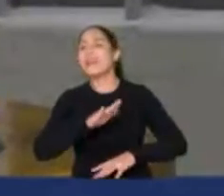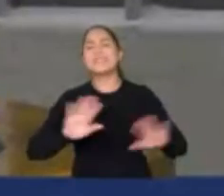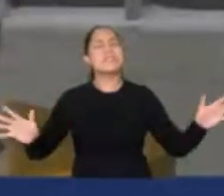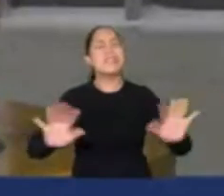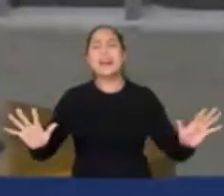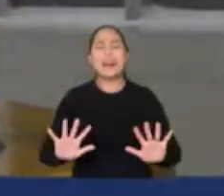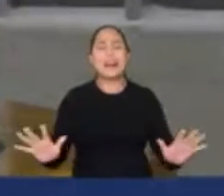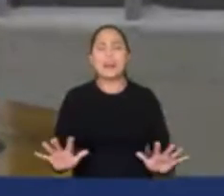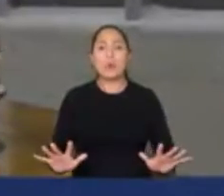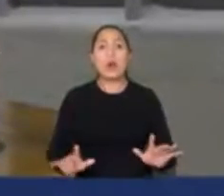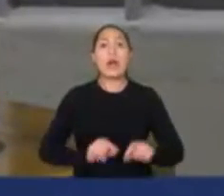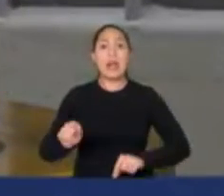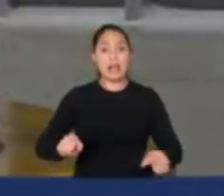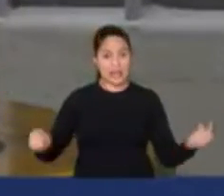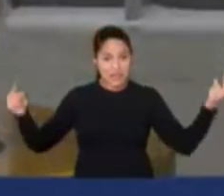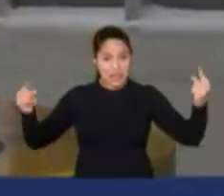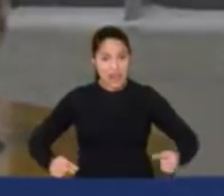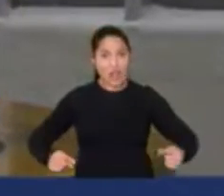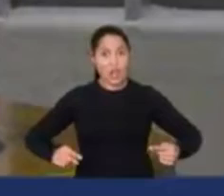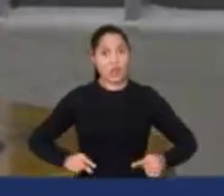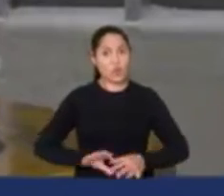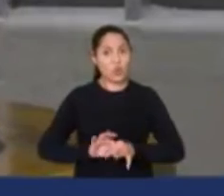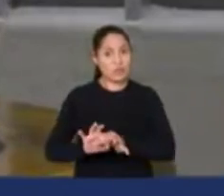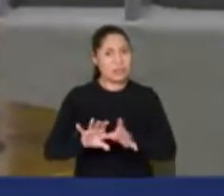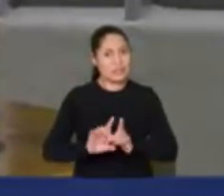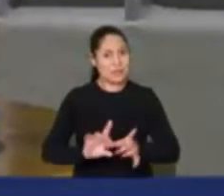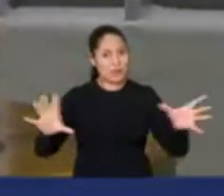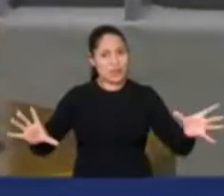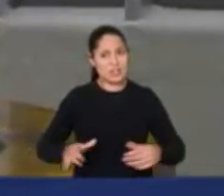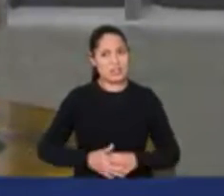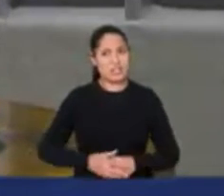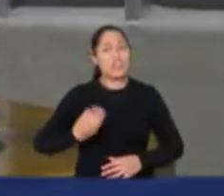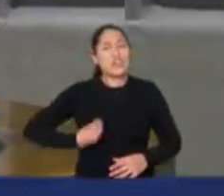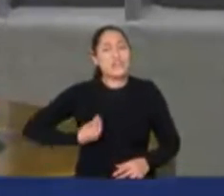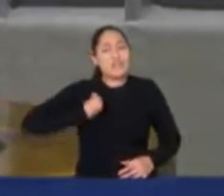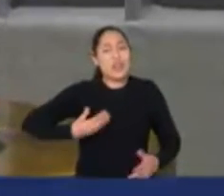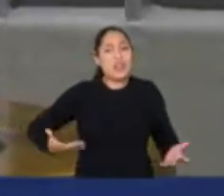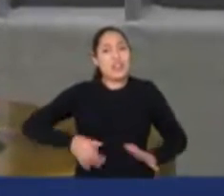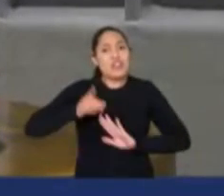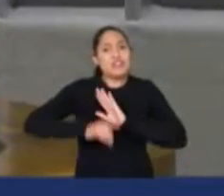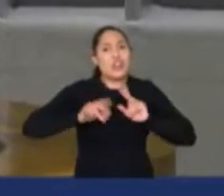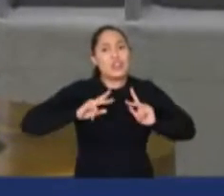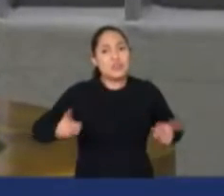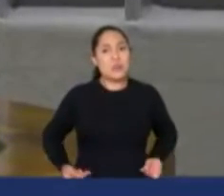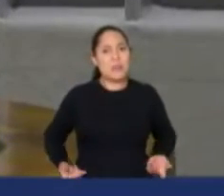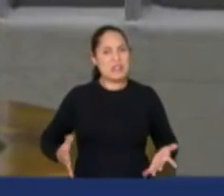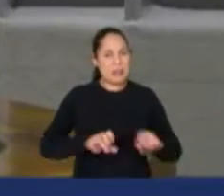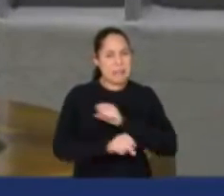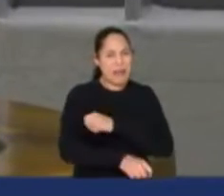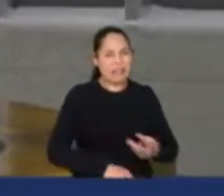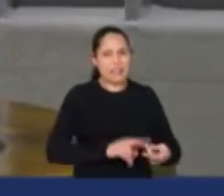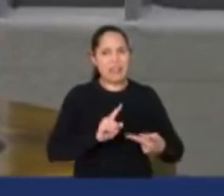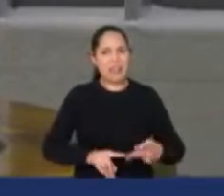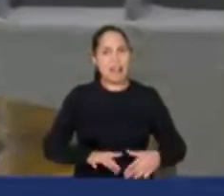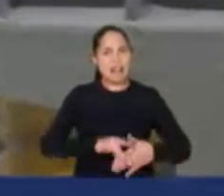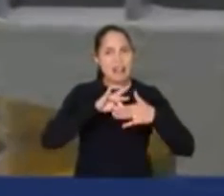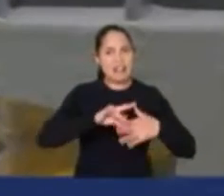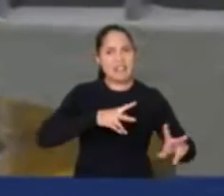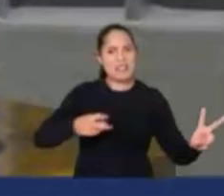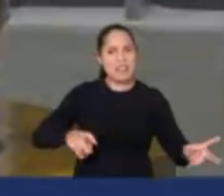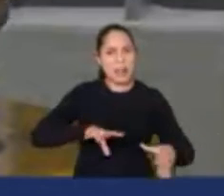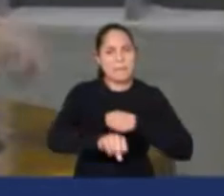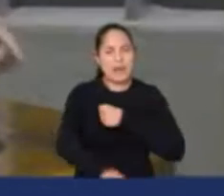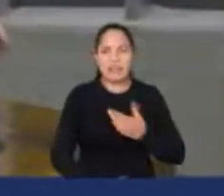políticos, de ativistas sociais, de defensores de direitos humanos, de líderes indígenas. E nós tivemos